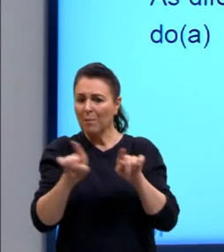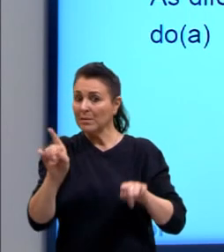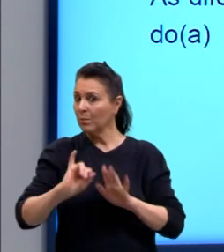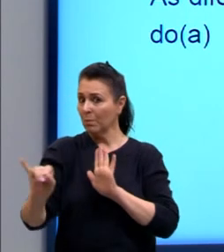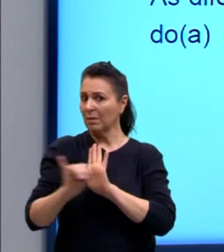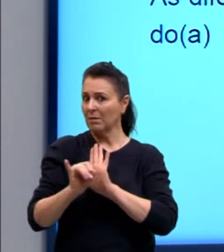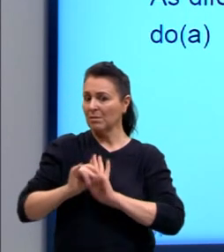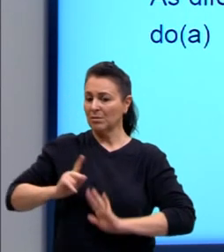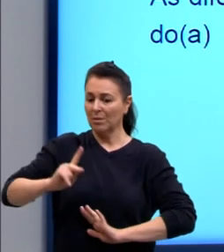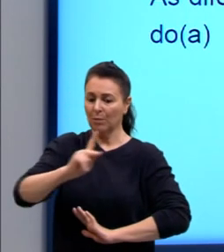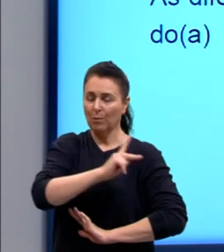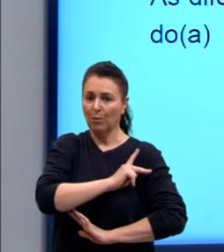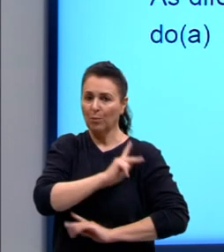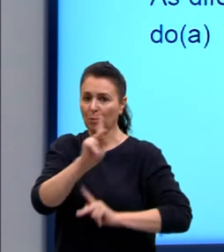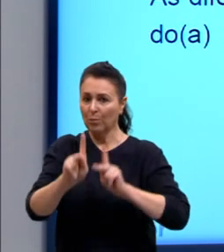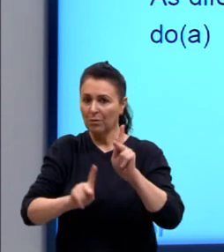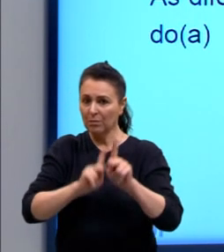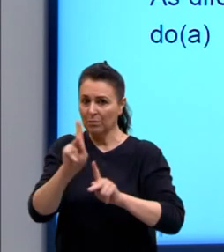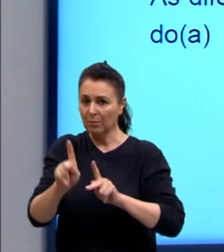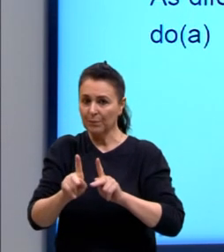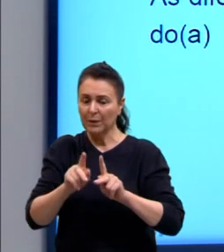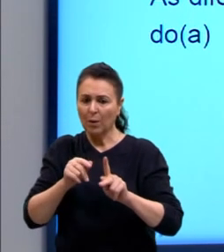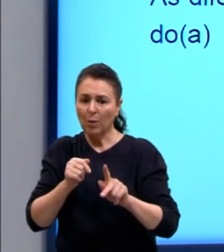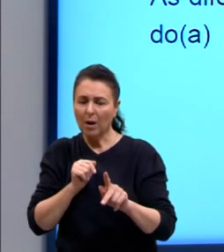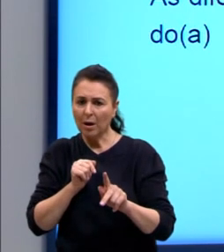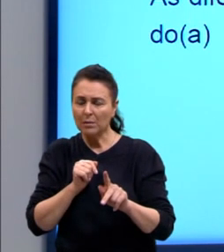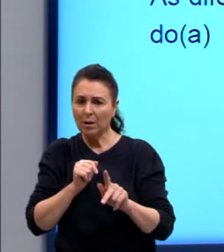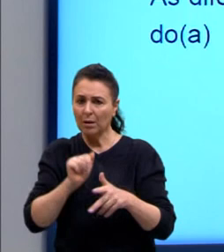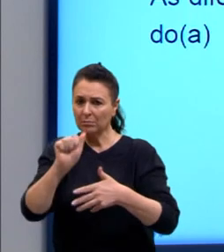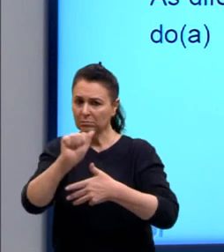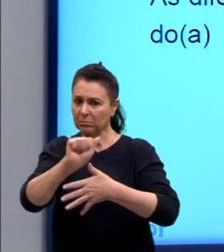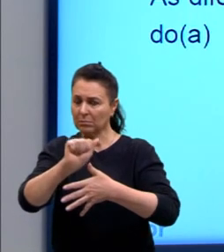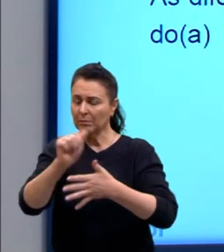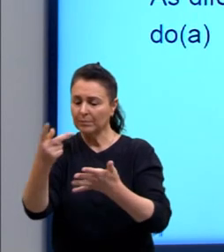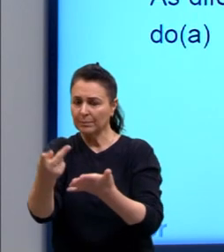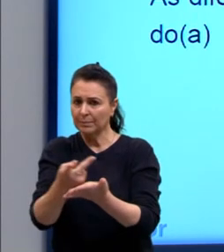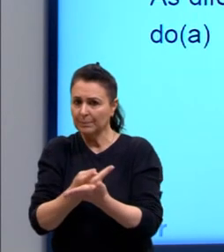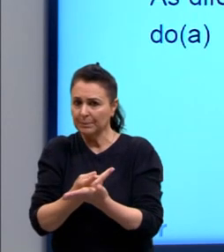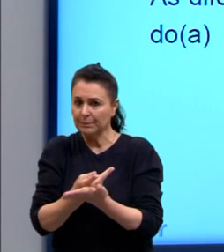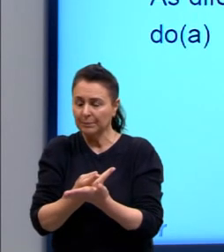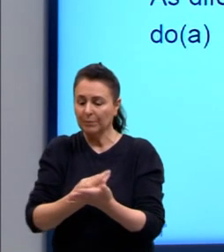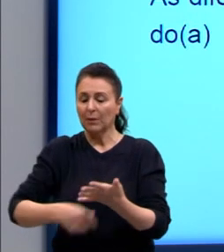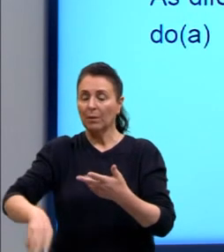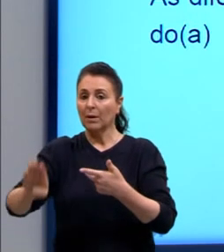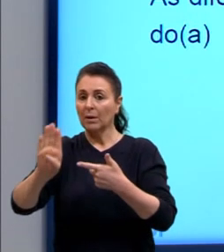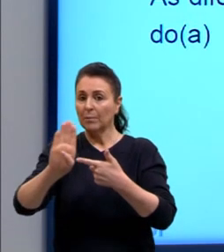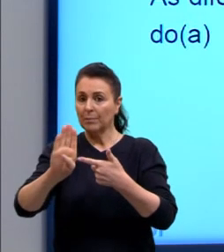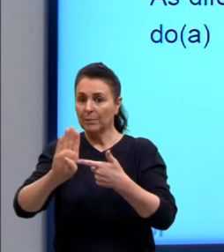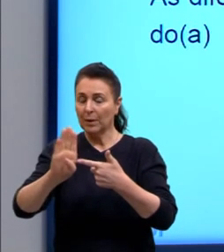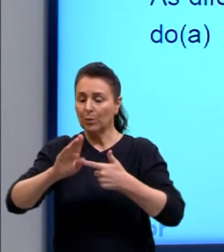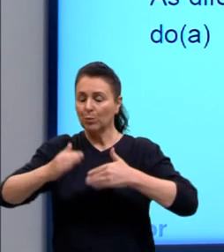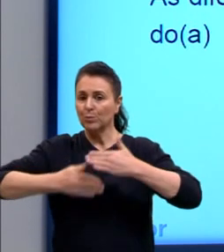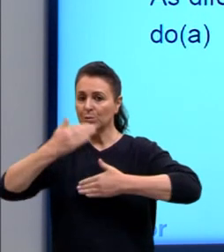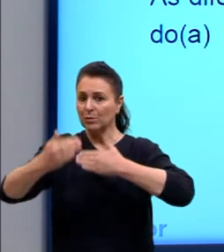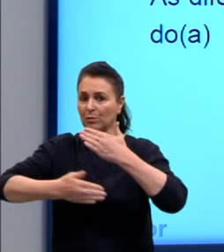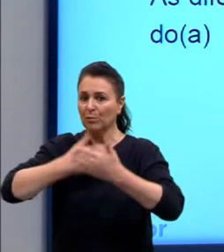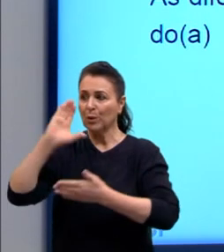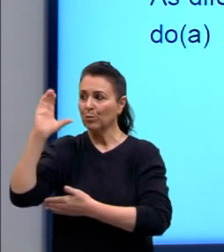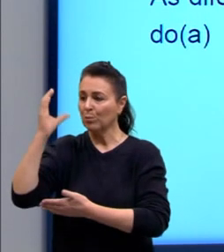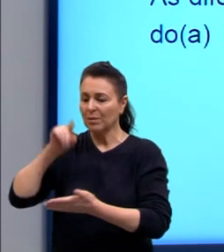população. Então, essa questão aí está errada por isso. A alternativa B. O desenvolvimento